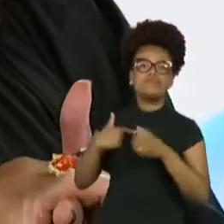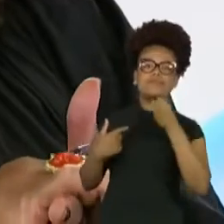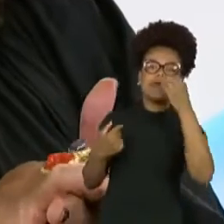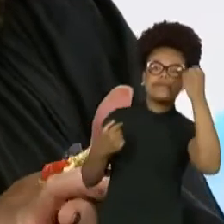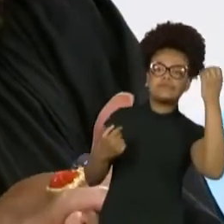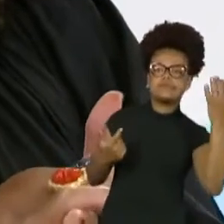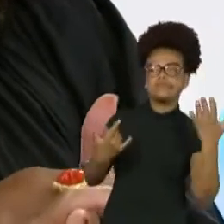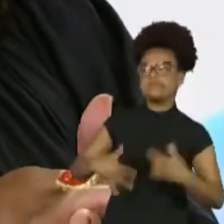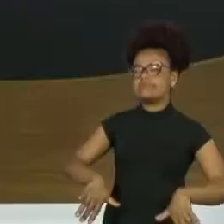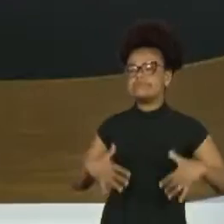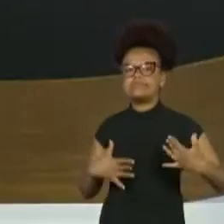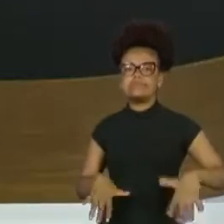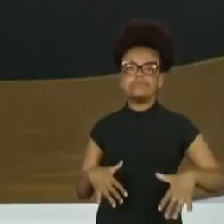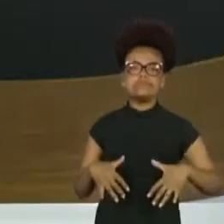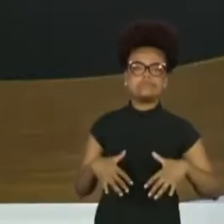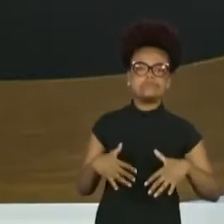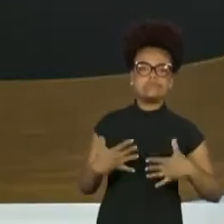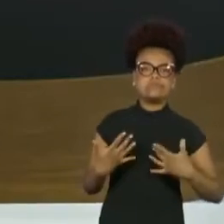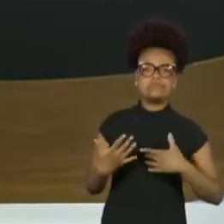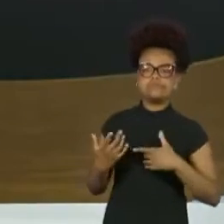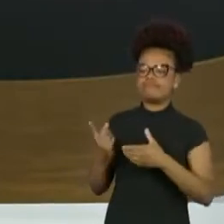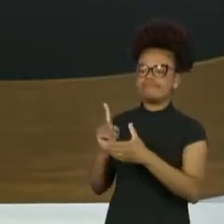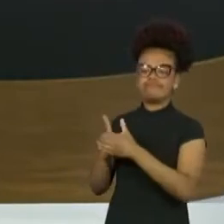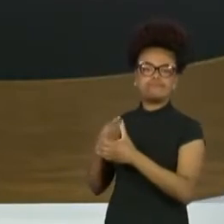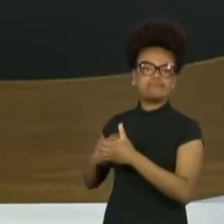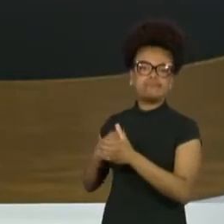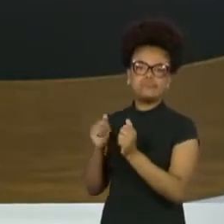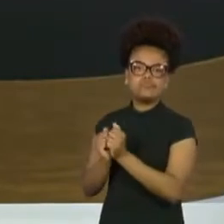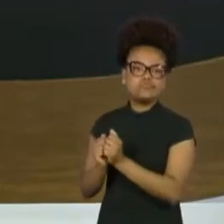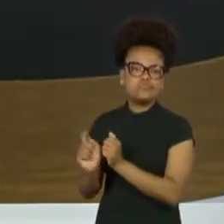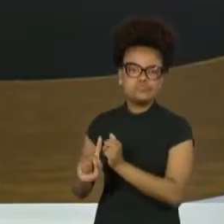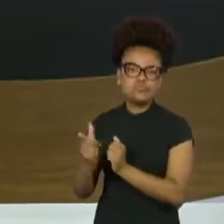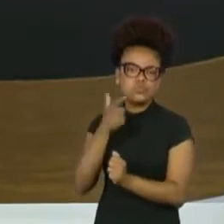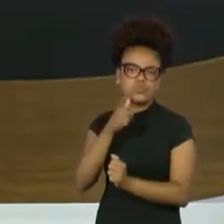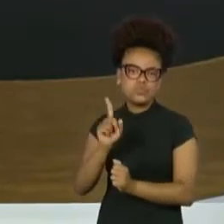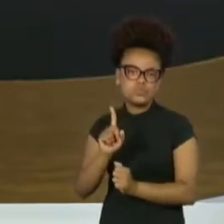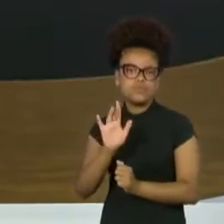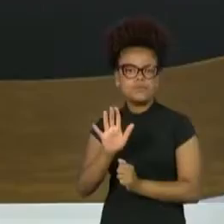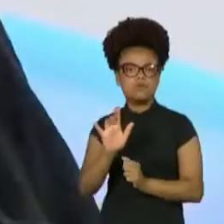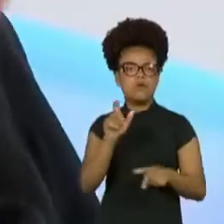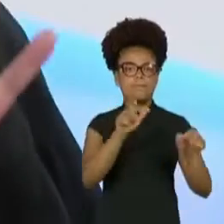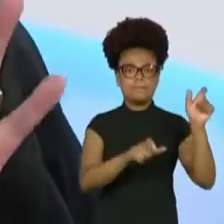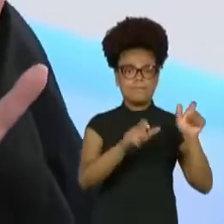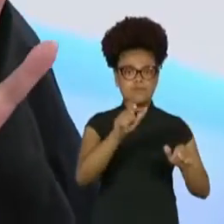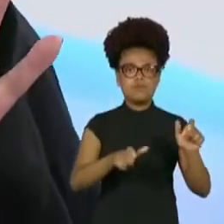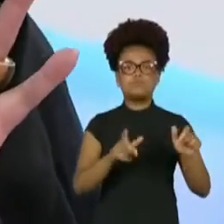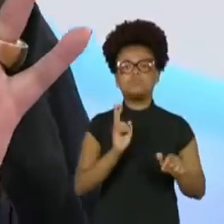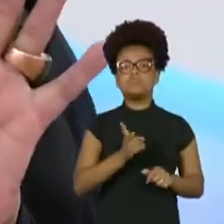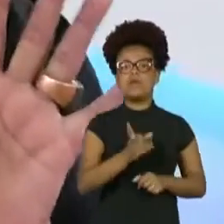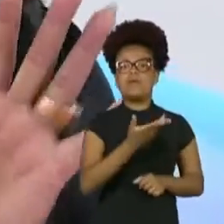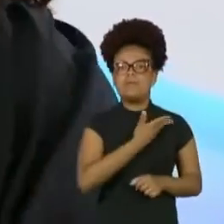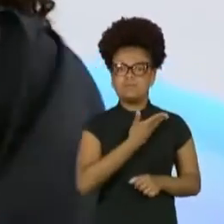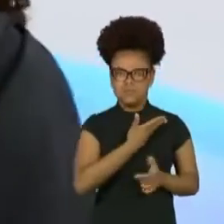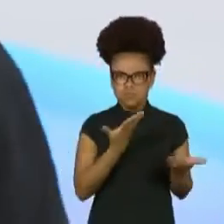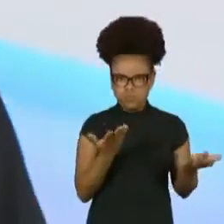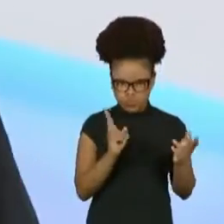Sabe? Mas são pessoas que estão na sua vida, que continuaram na sua vida de alguma maneira? Sou amiga de todos.